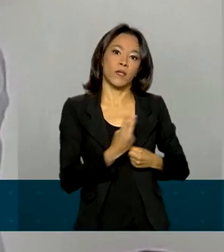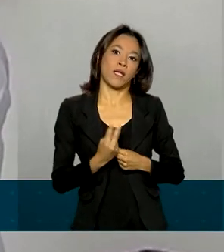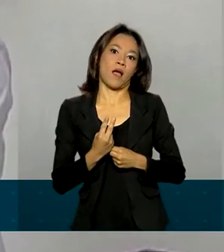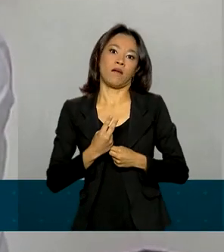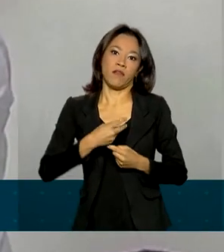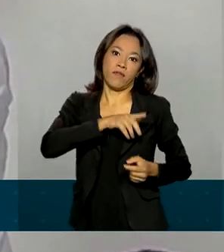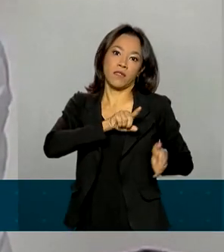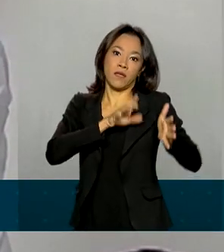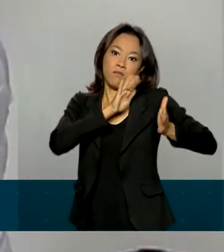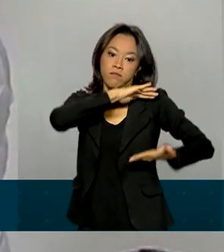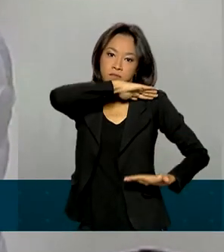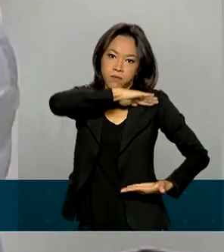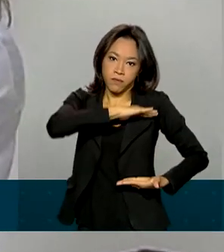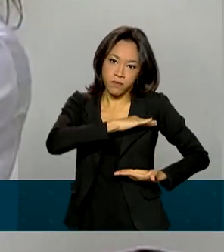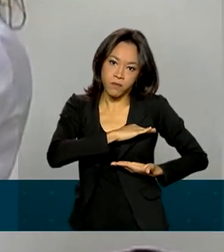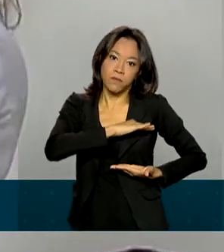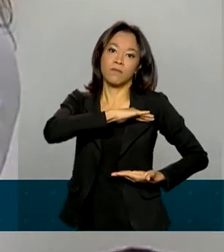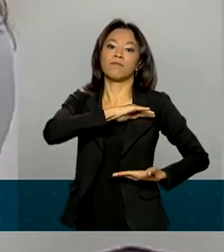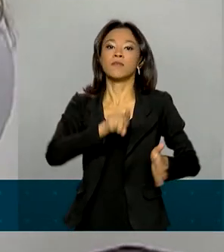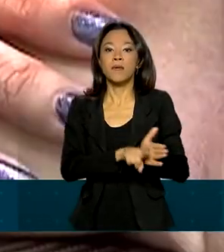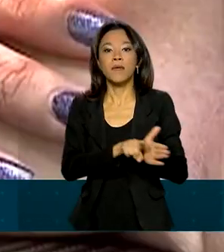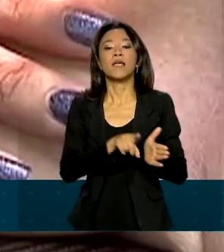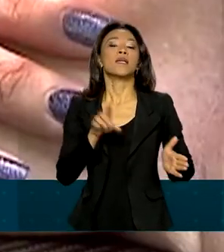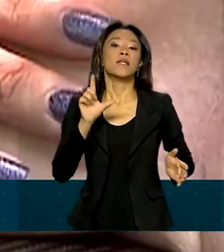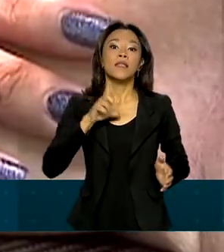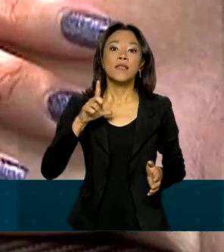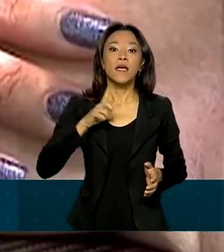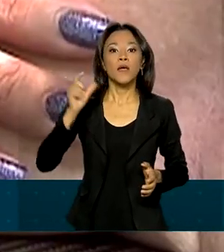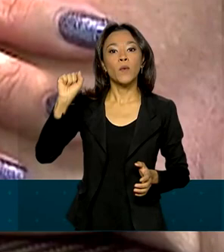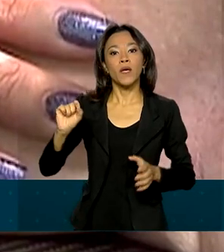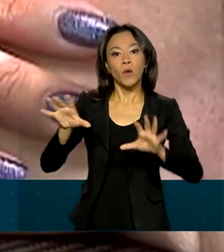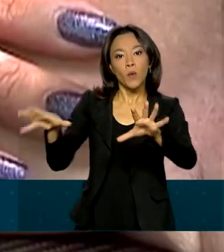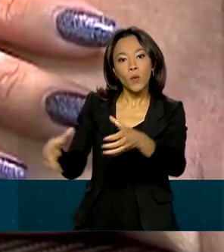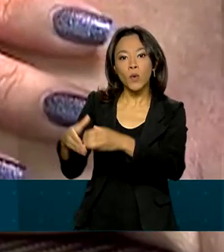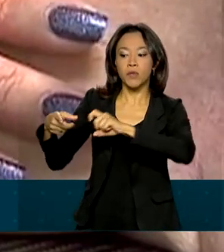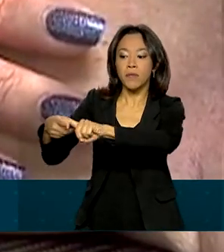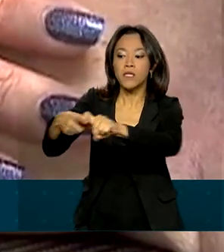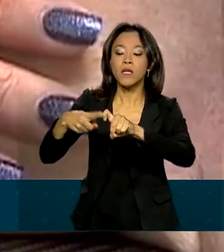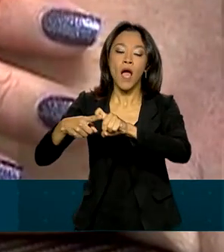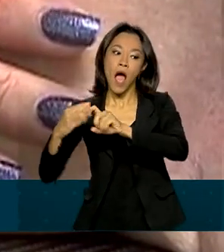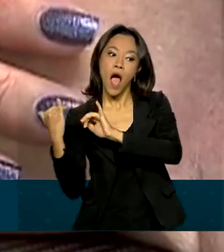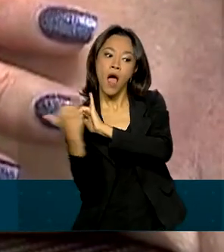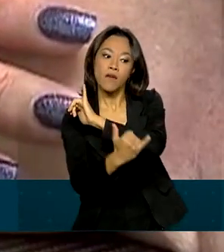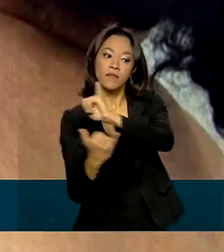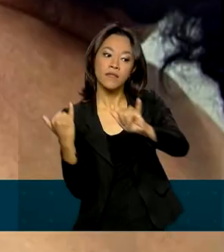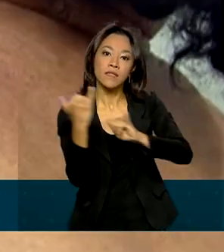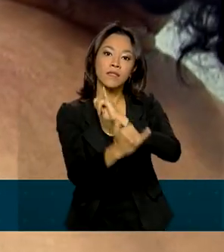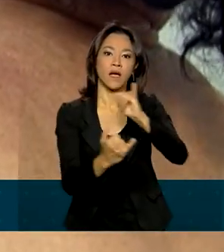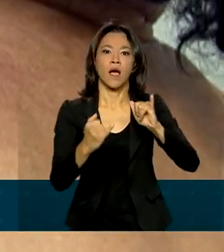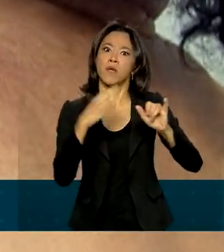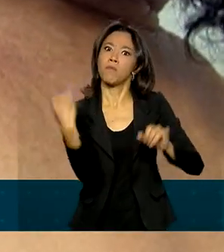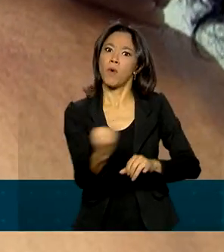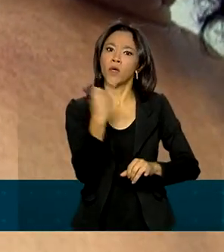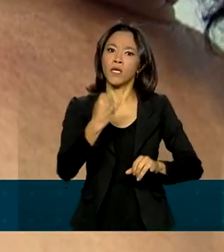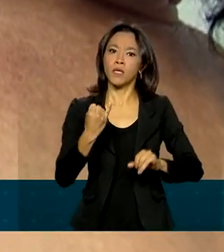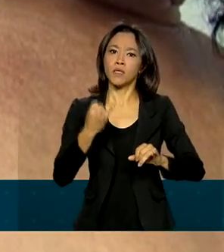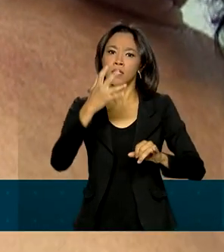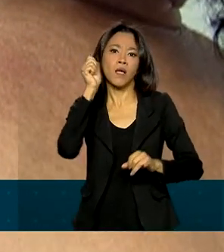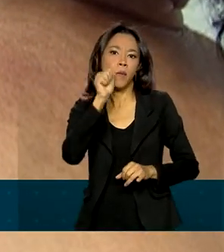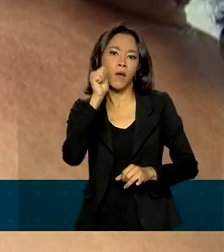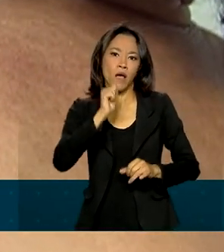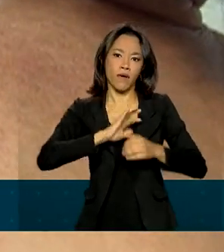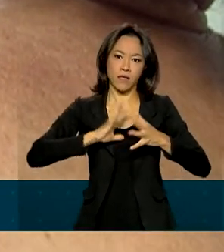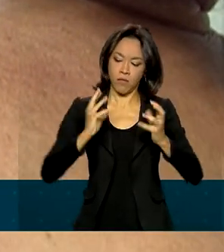precoce. Também existe material voltado para médicos alertarem as pacientes sobre a importância do autoexame. É bom lembrar